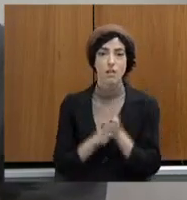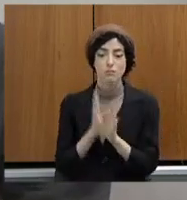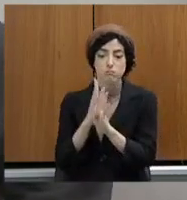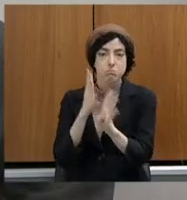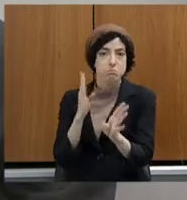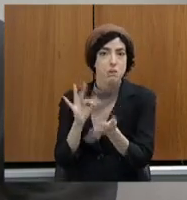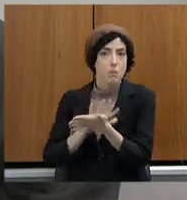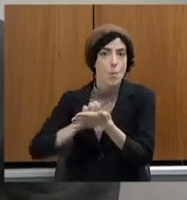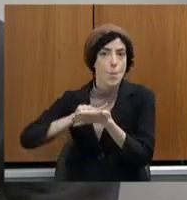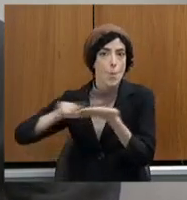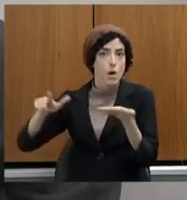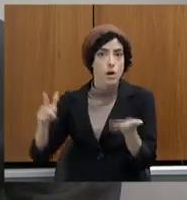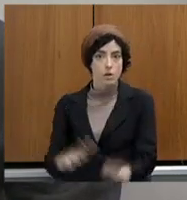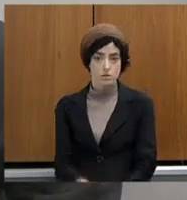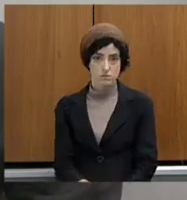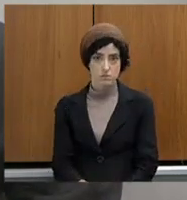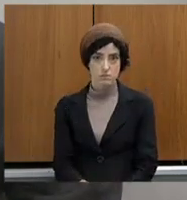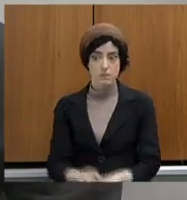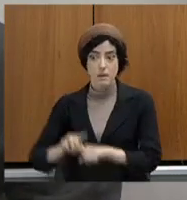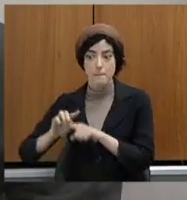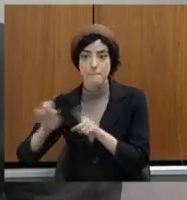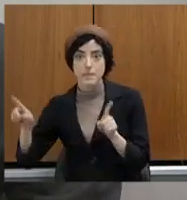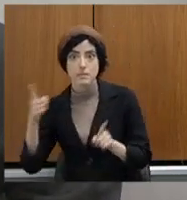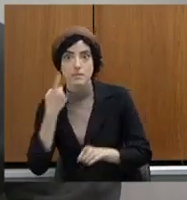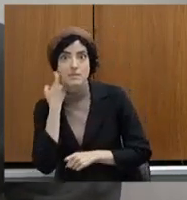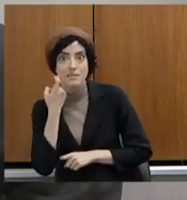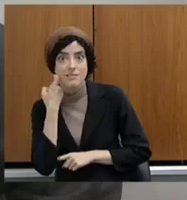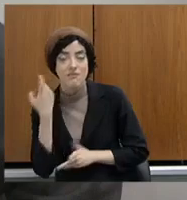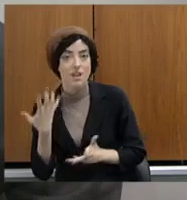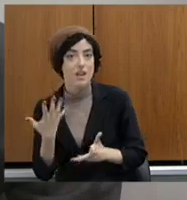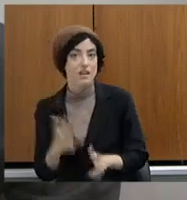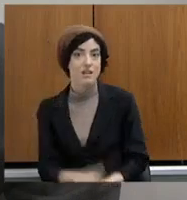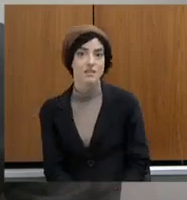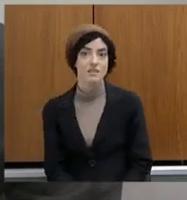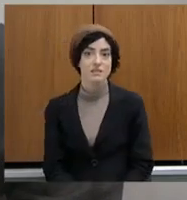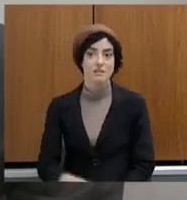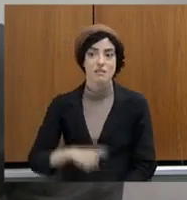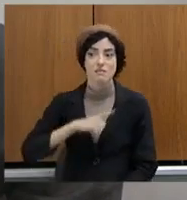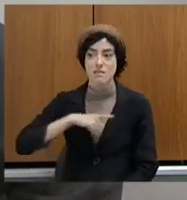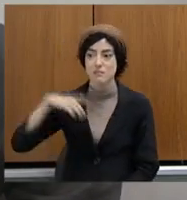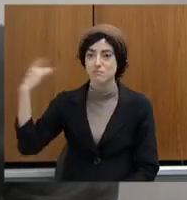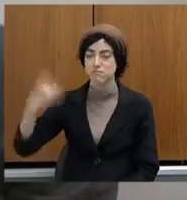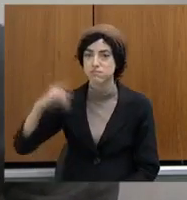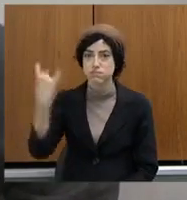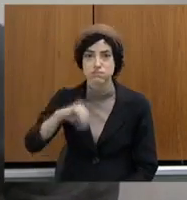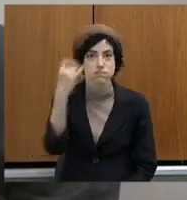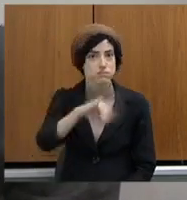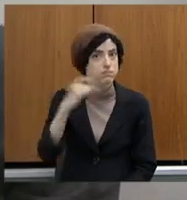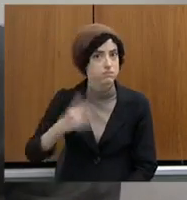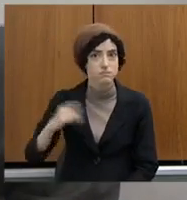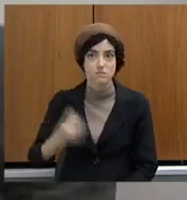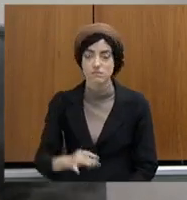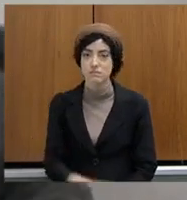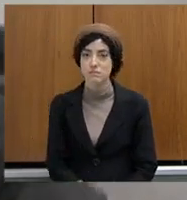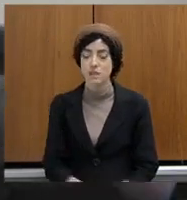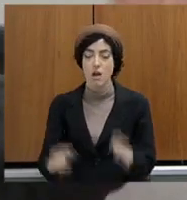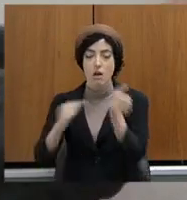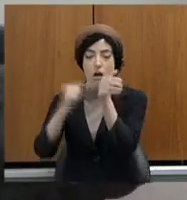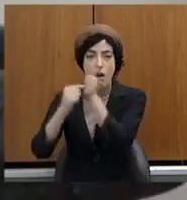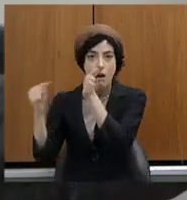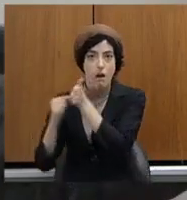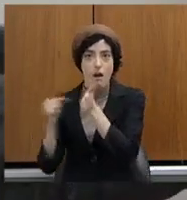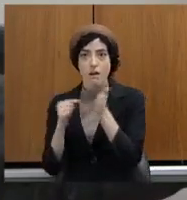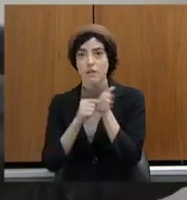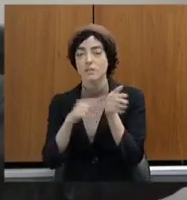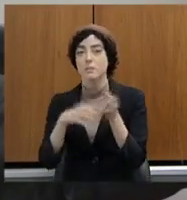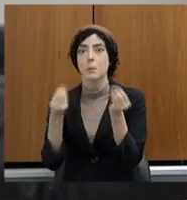noite, o pau está quebrando. Vamos falar em uma linguagem bem policialesca. O pau quebrando de ocorrência, aí nós vamos